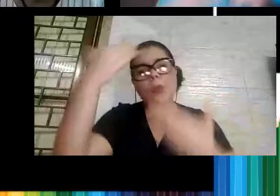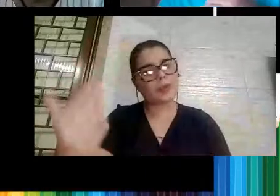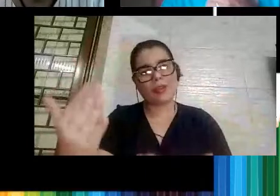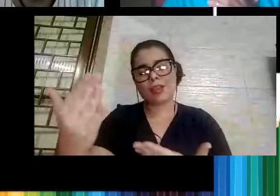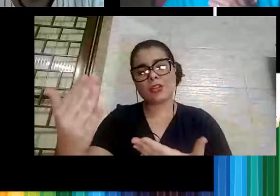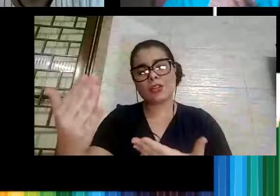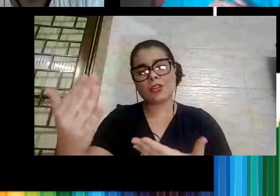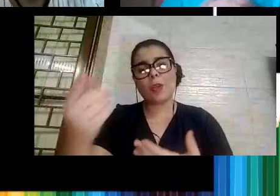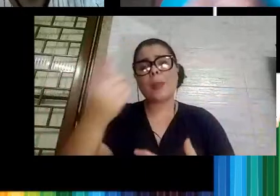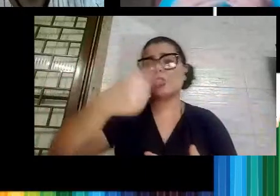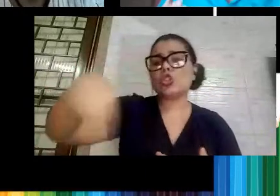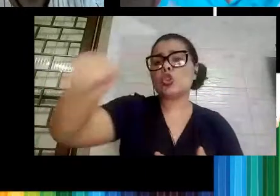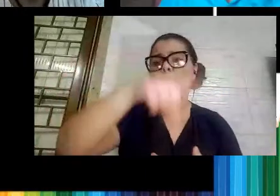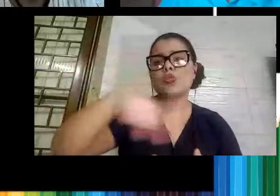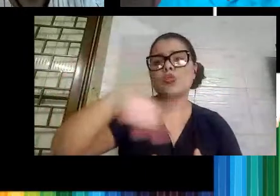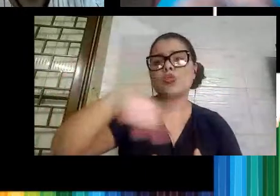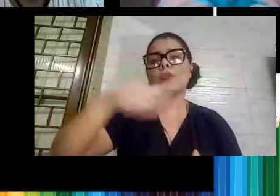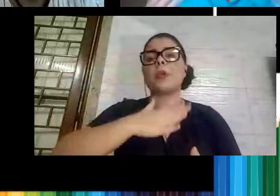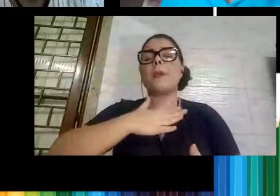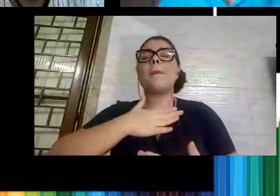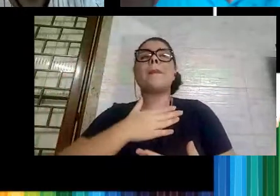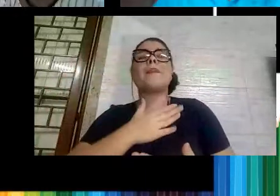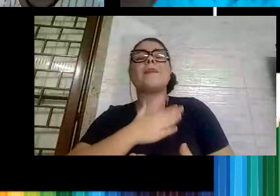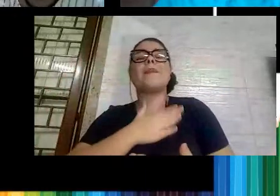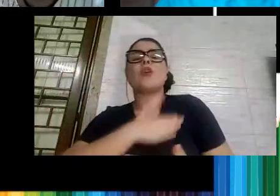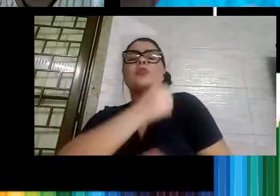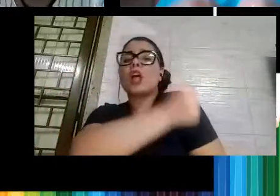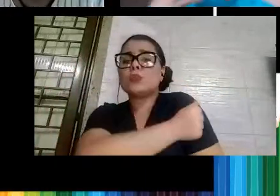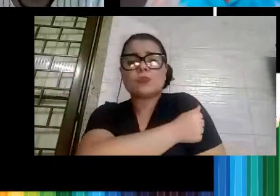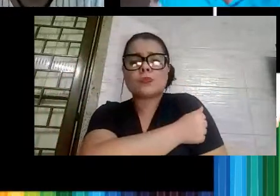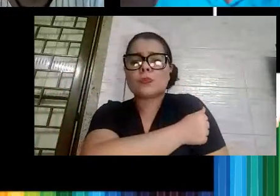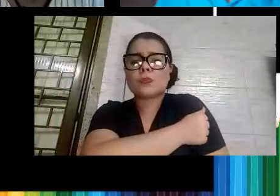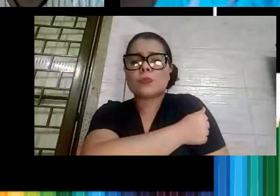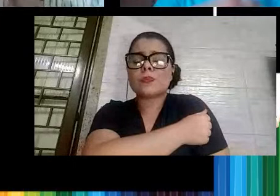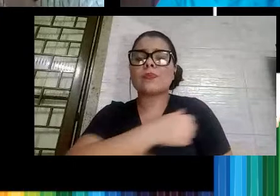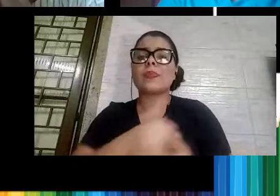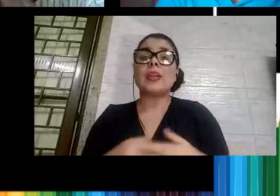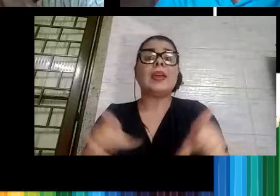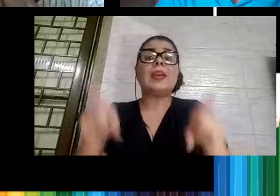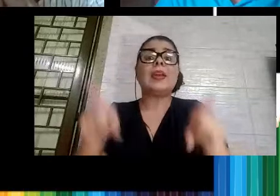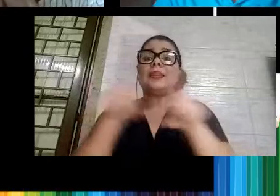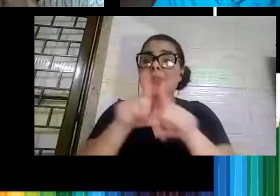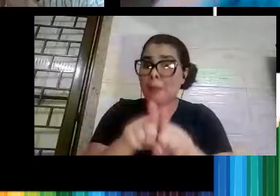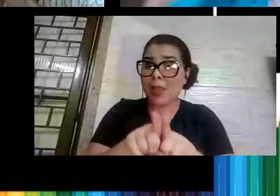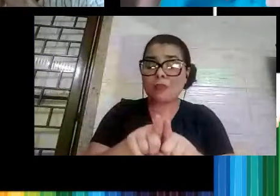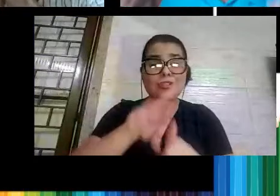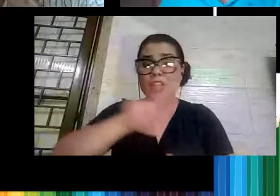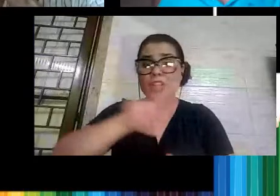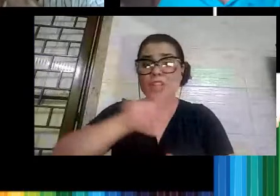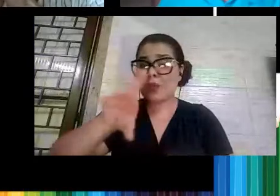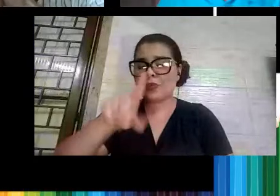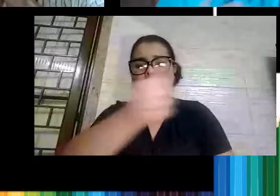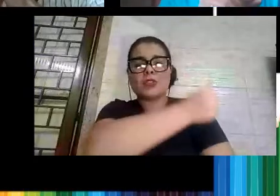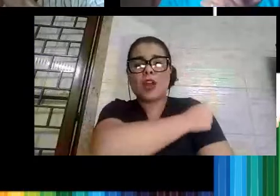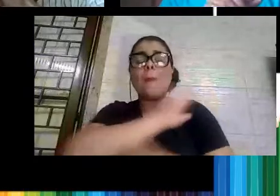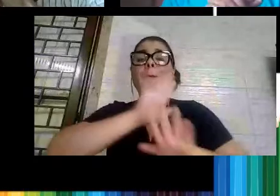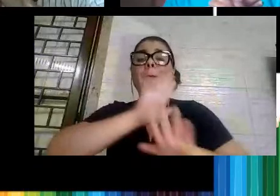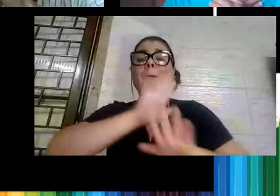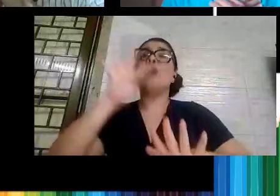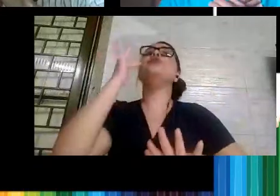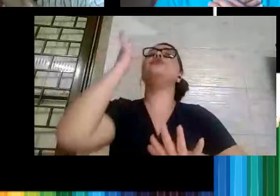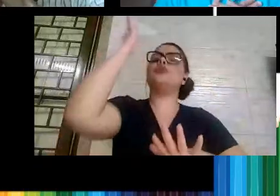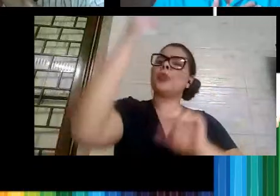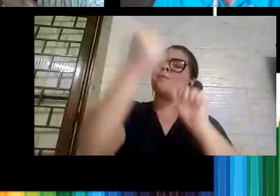então, muito obrigado para todos vocês, meus alunos, minhas alunas, e até aqueles que não